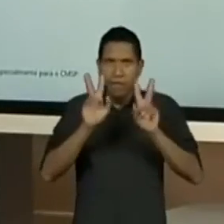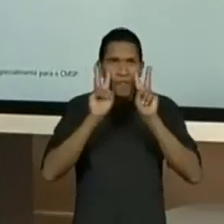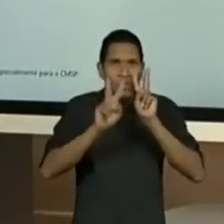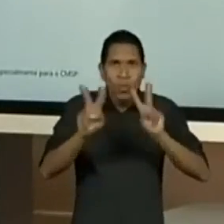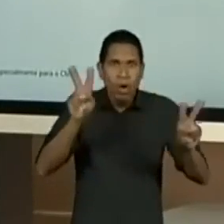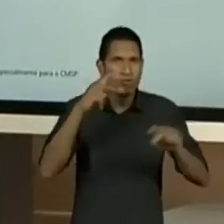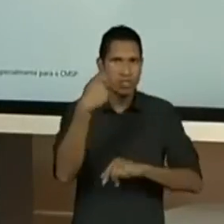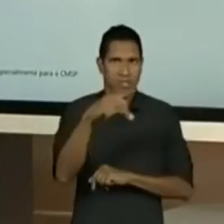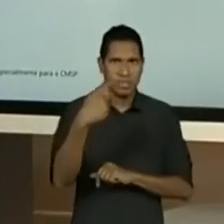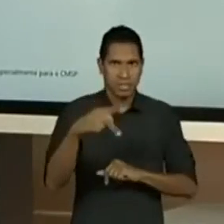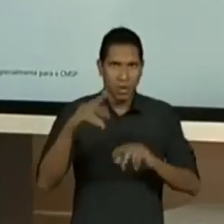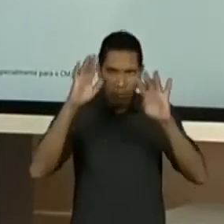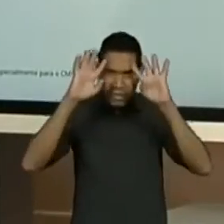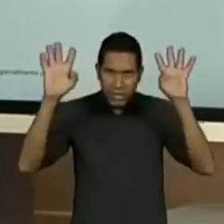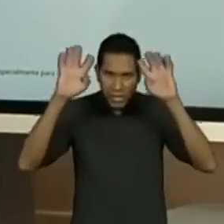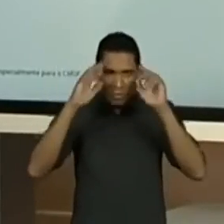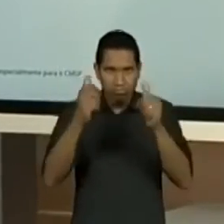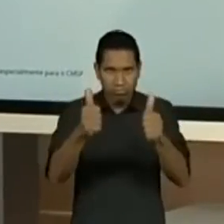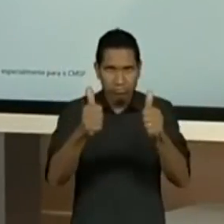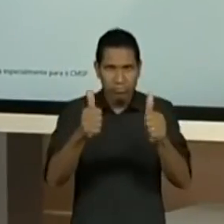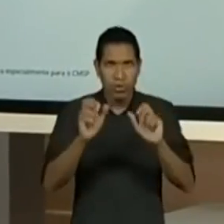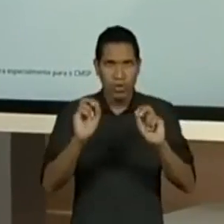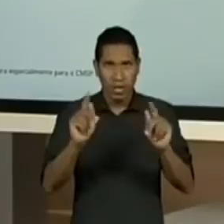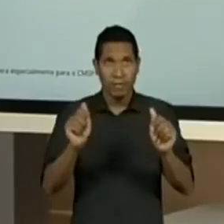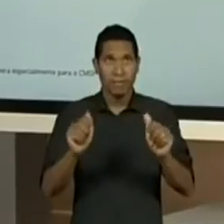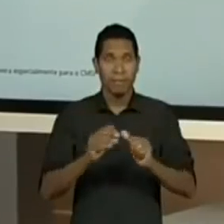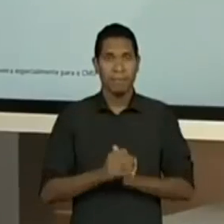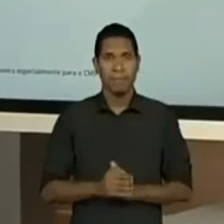organiza. Só que agora tem um som.